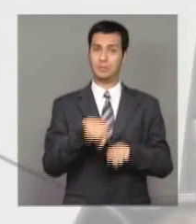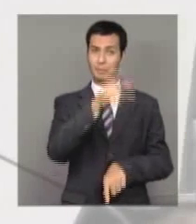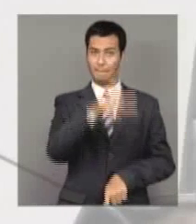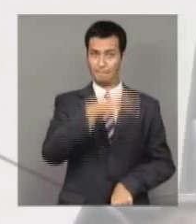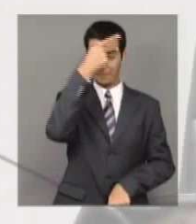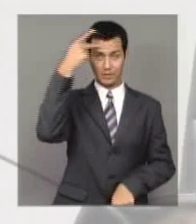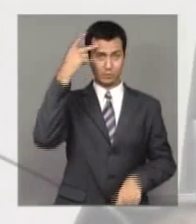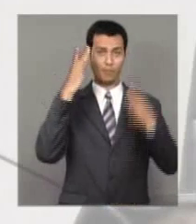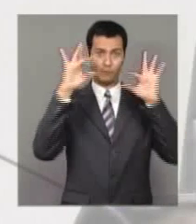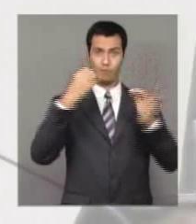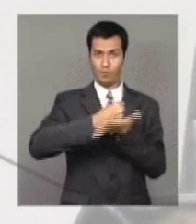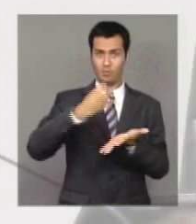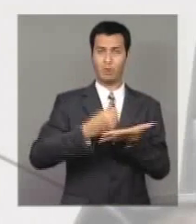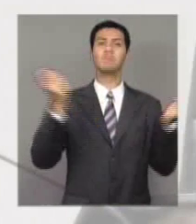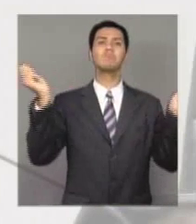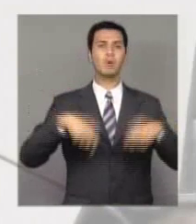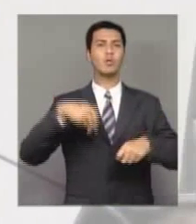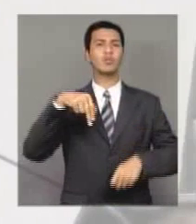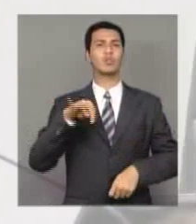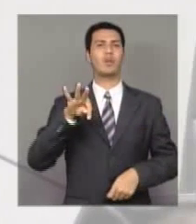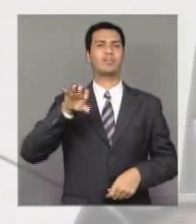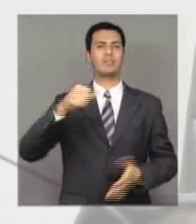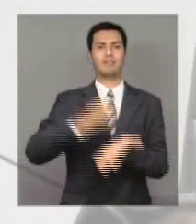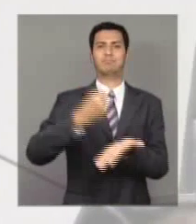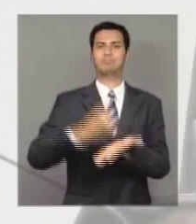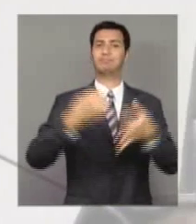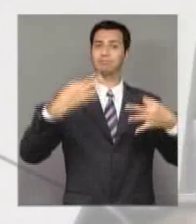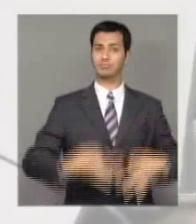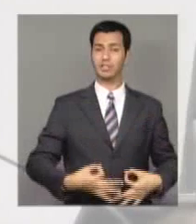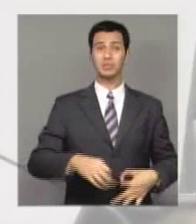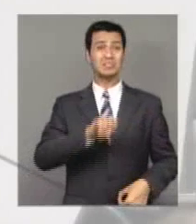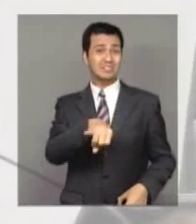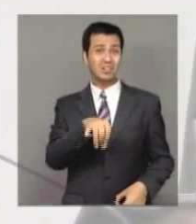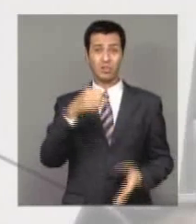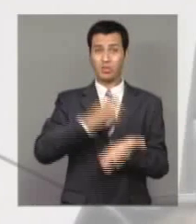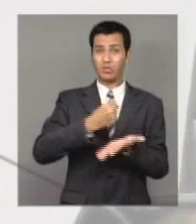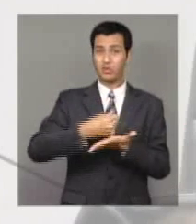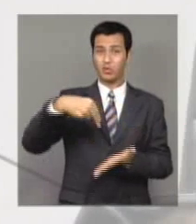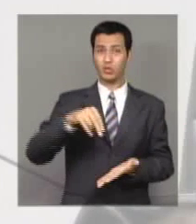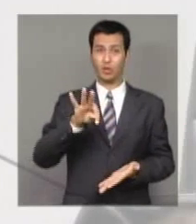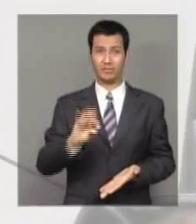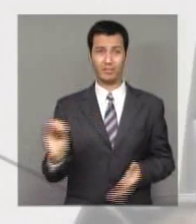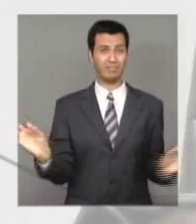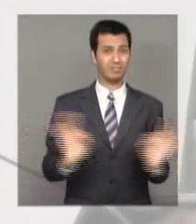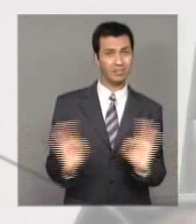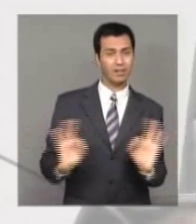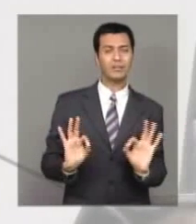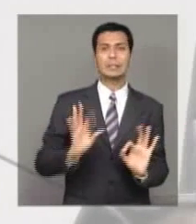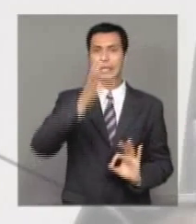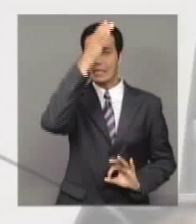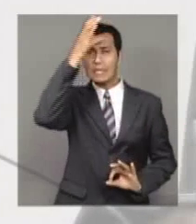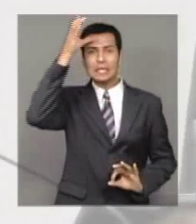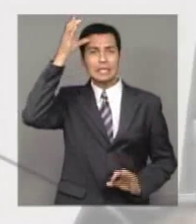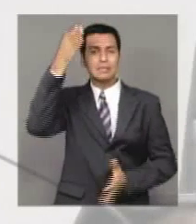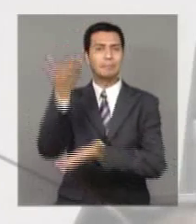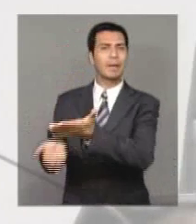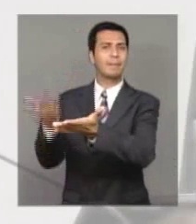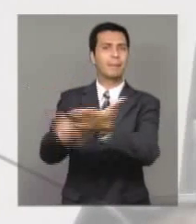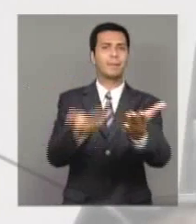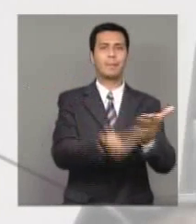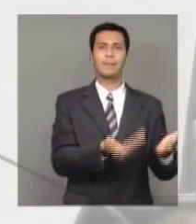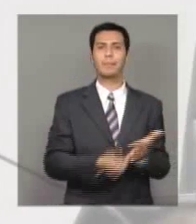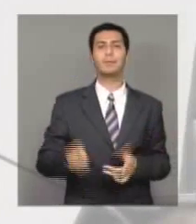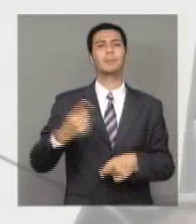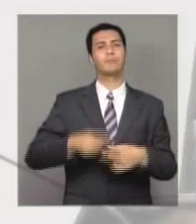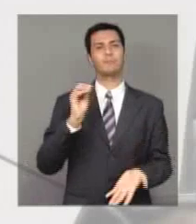Você sabe, quem não dá nota fiscal perde clientes. Aliás, eu quero lembrar que o governo é um grande